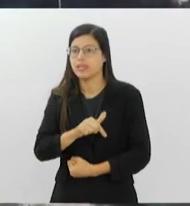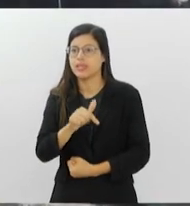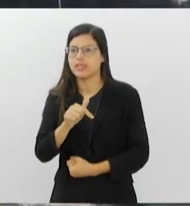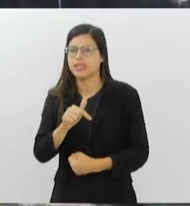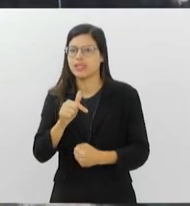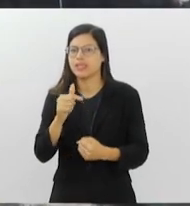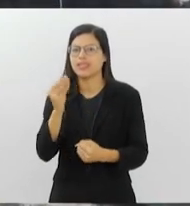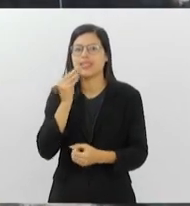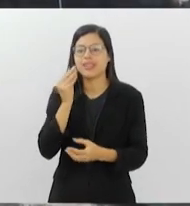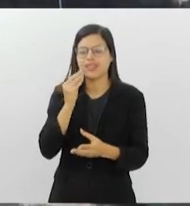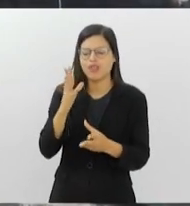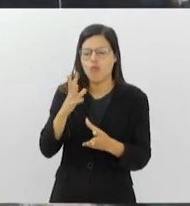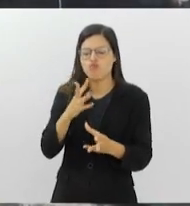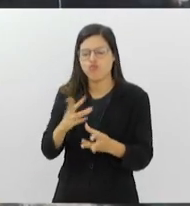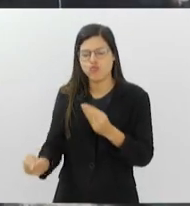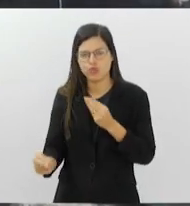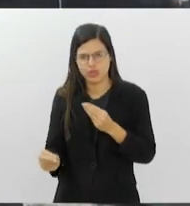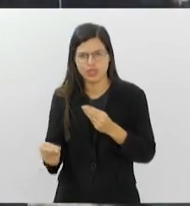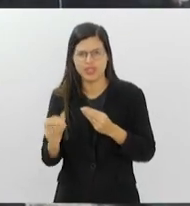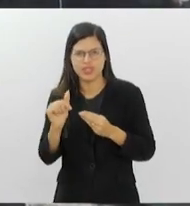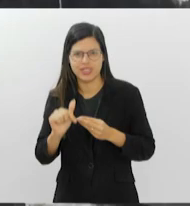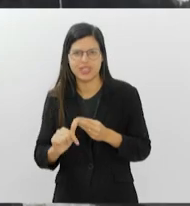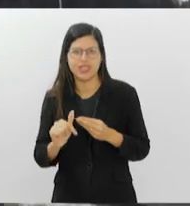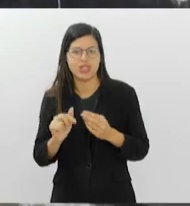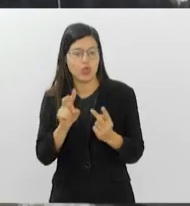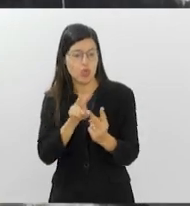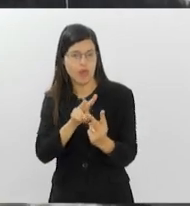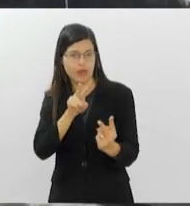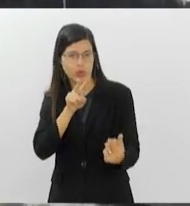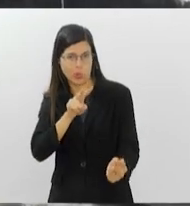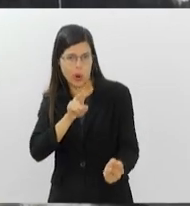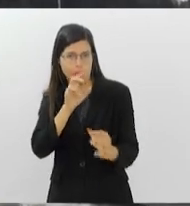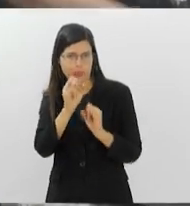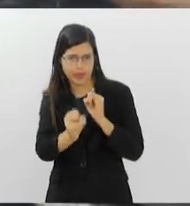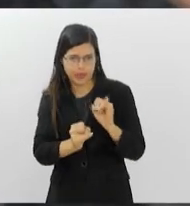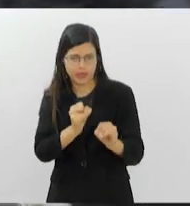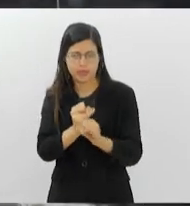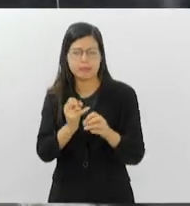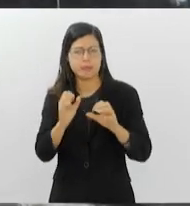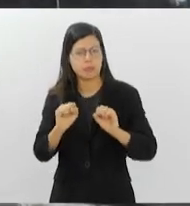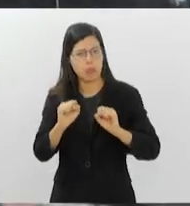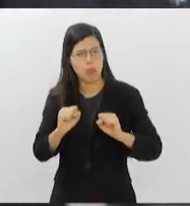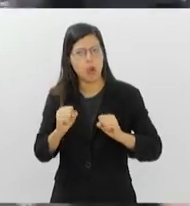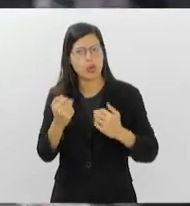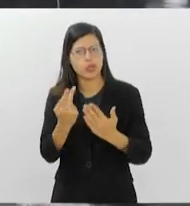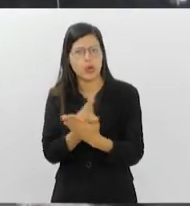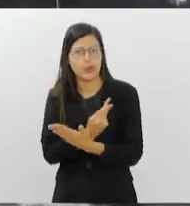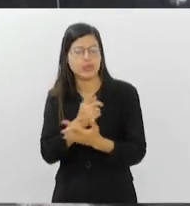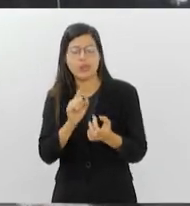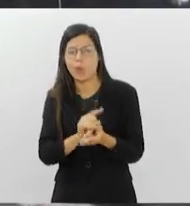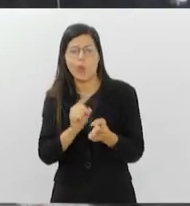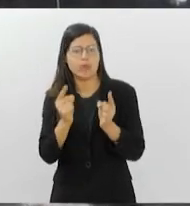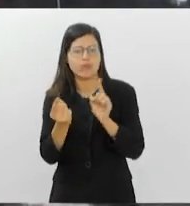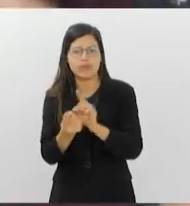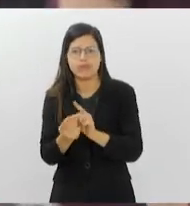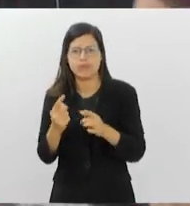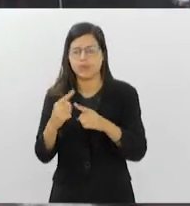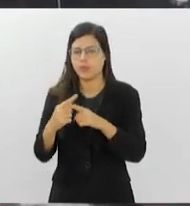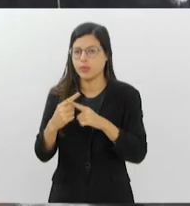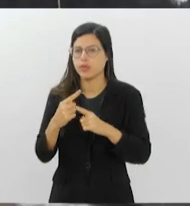compensatória dentro desse mundo virtual, pode acabar gerando uma coisa contrária. porque